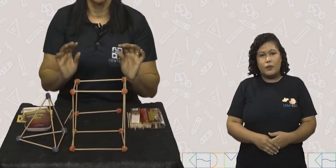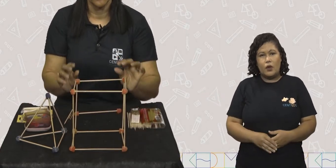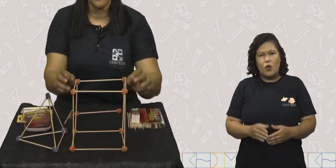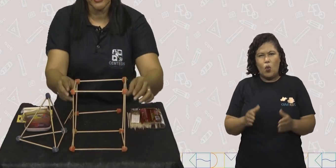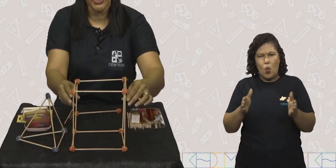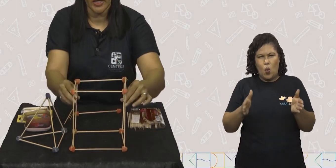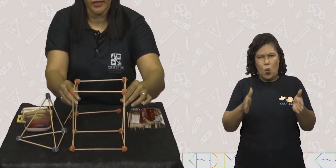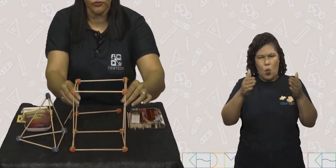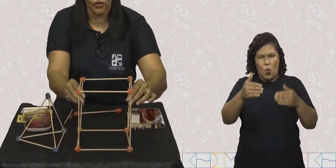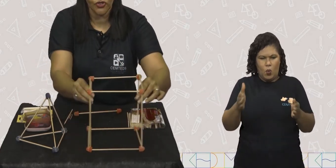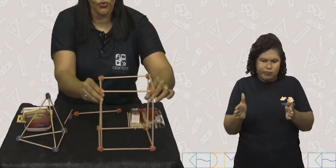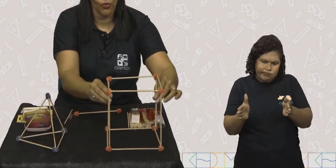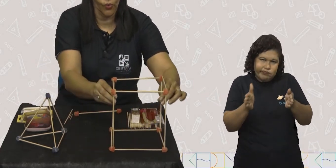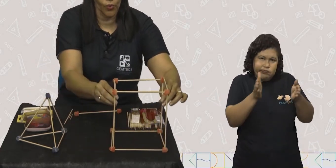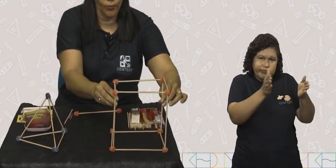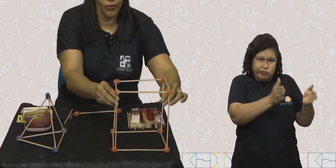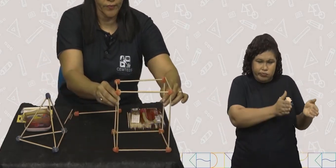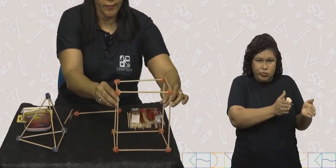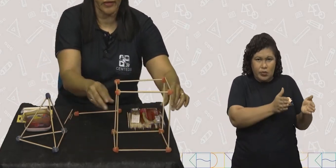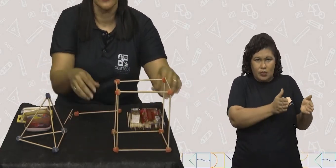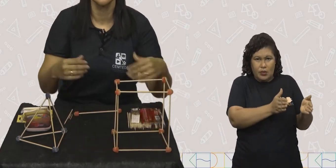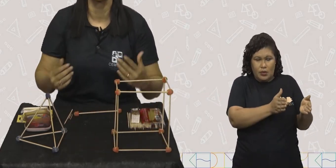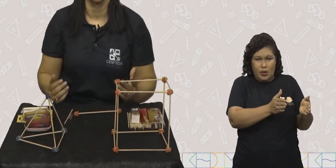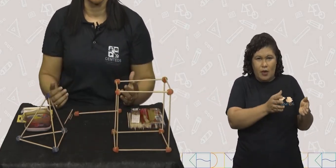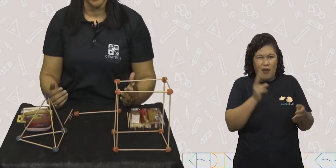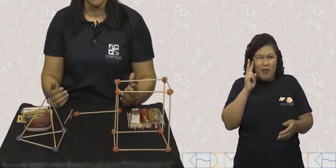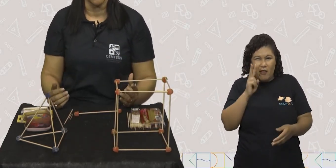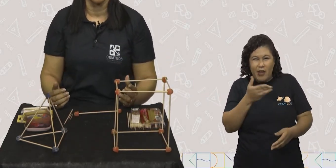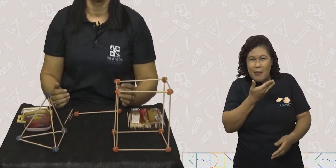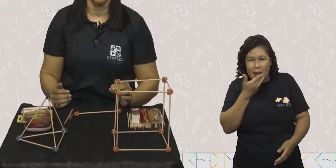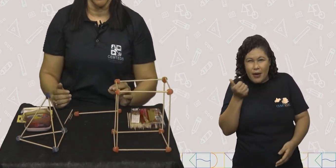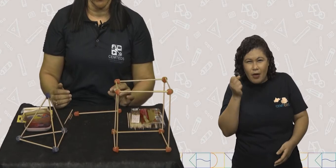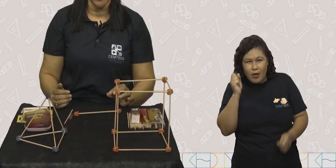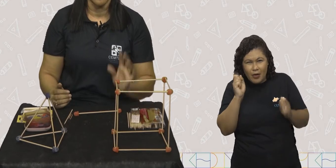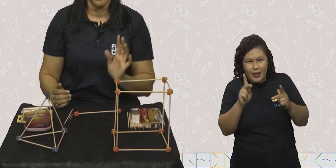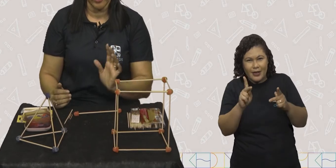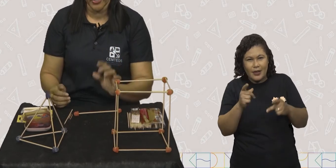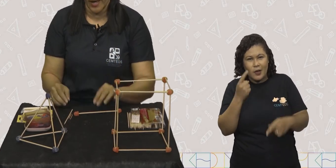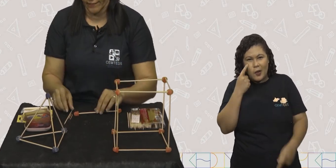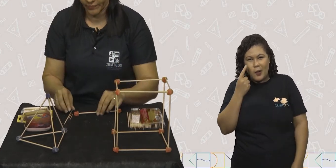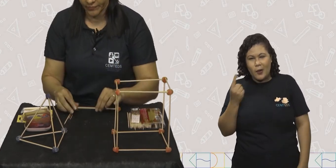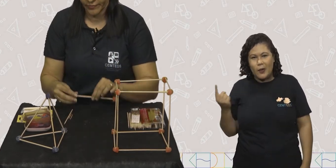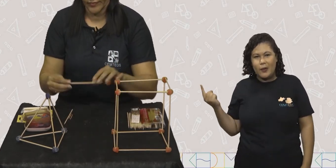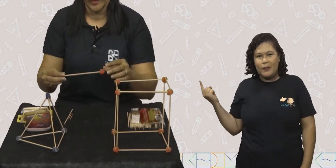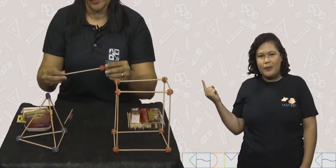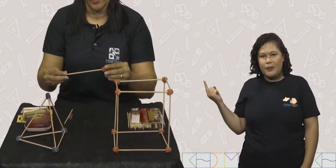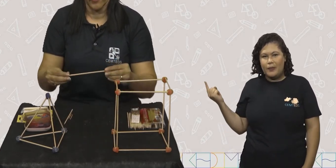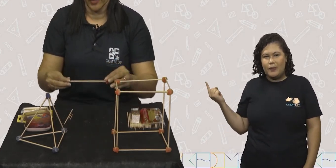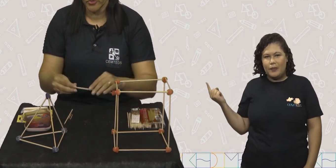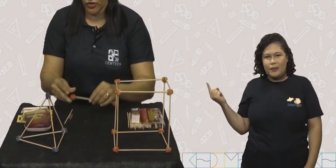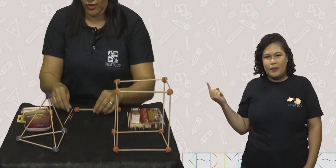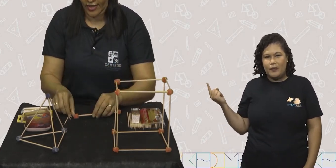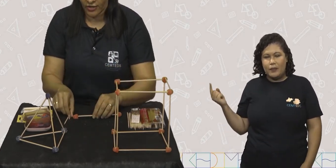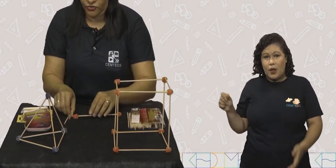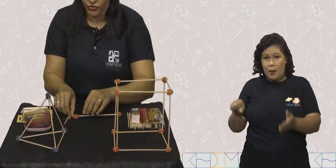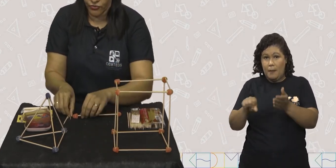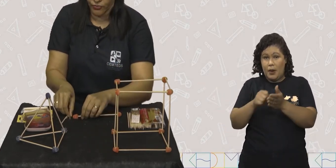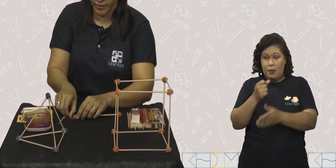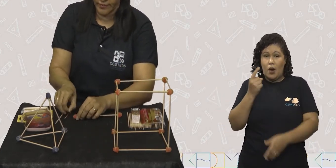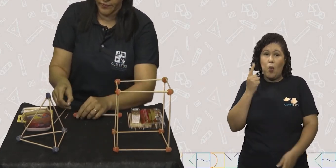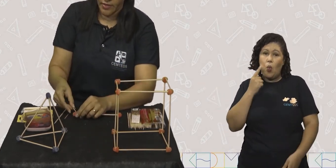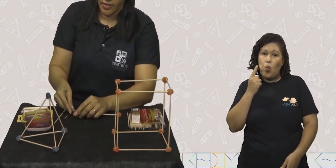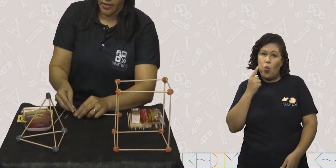Eu vou afastar aqui o nosso cubo para vocês verem melhor. Tá bom? Vamos lá! Vamos colocar